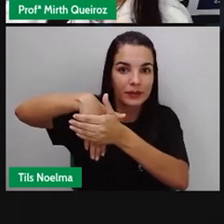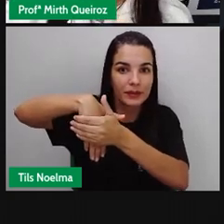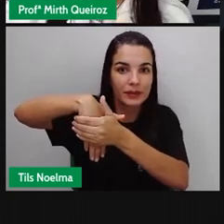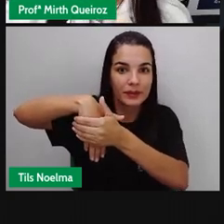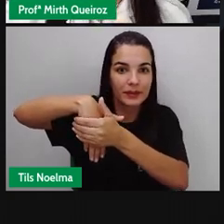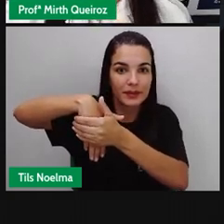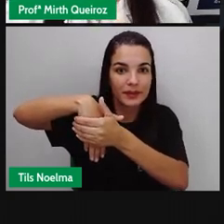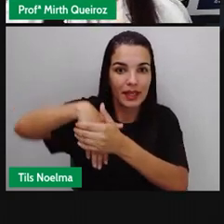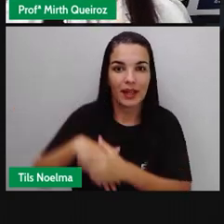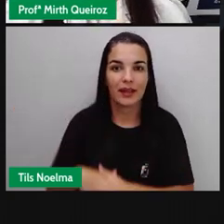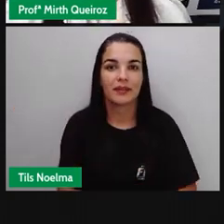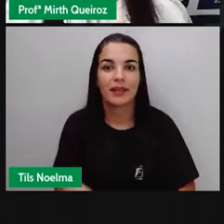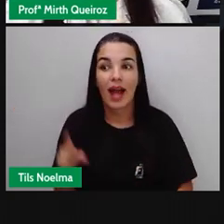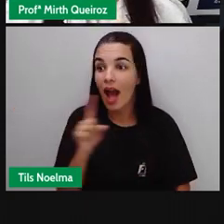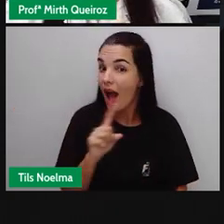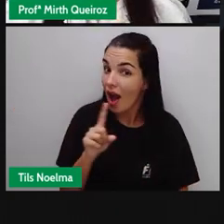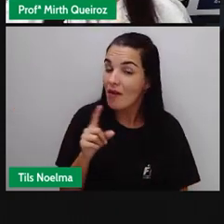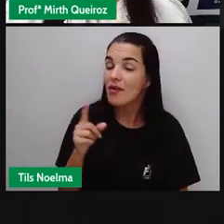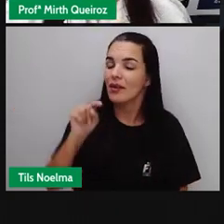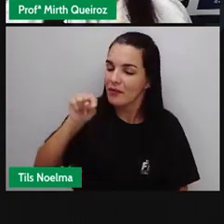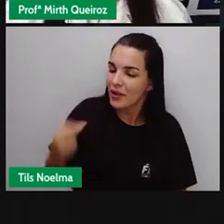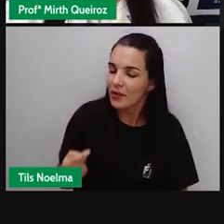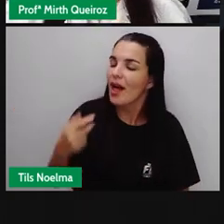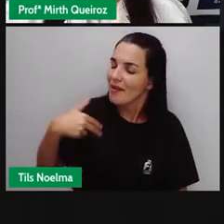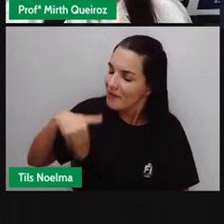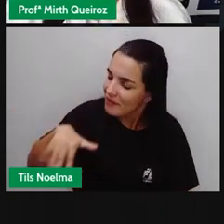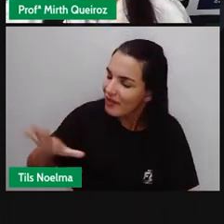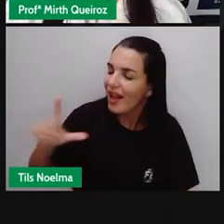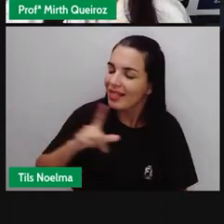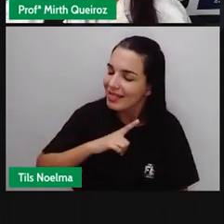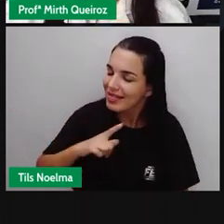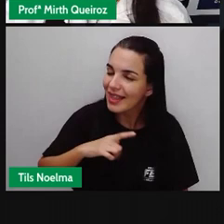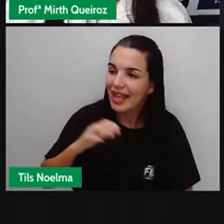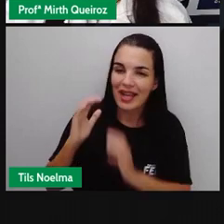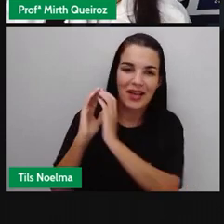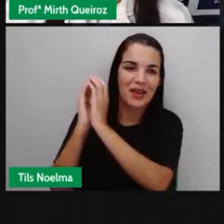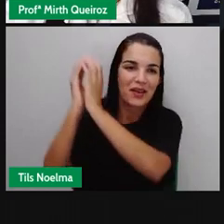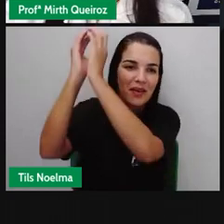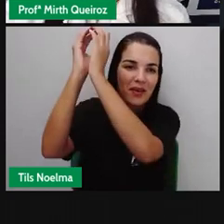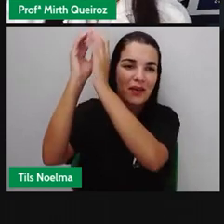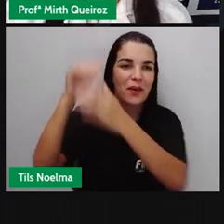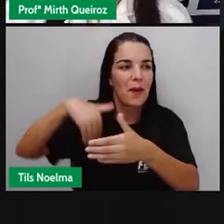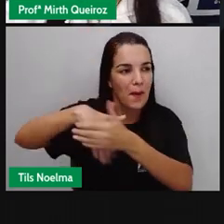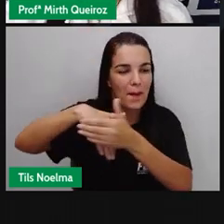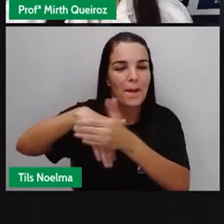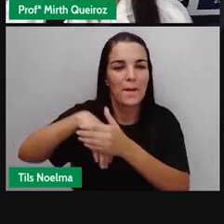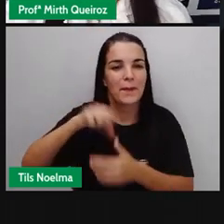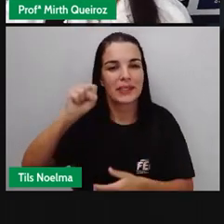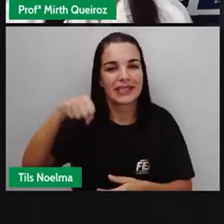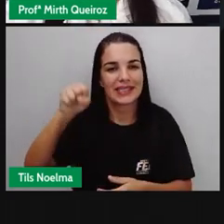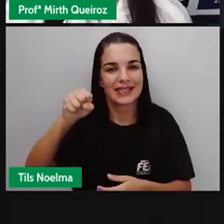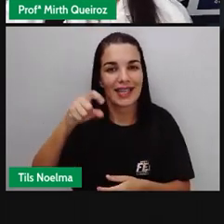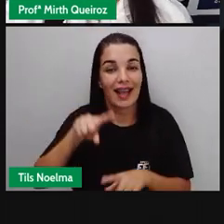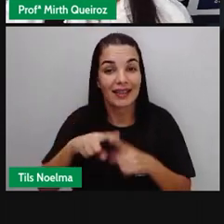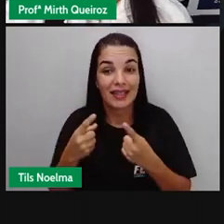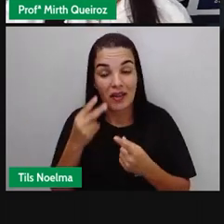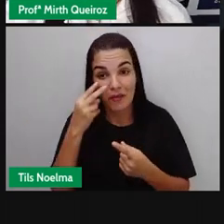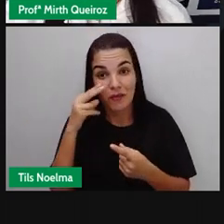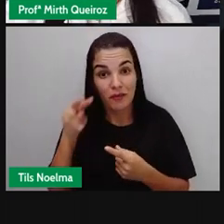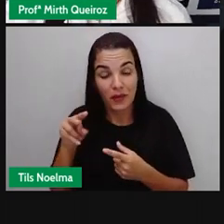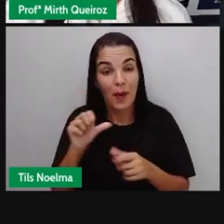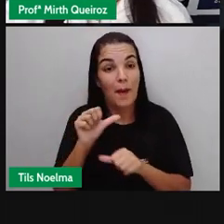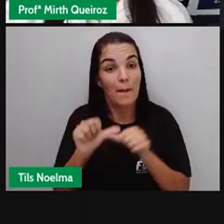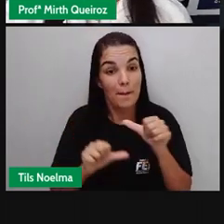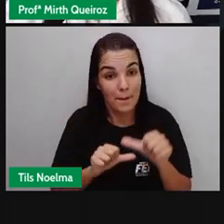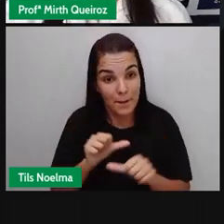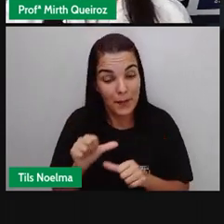uma vírgula aqui. Não, vírgula. Vai ter copa. Então, já muda já todo o sentido da frase. Antes não vai